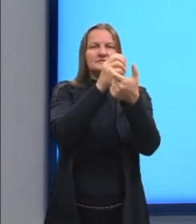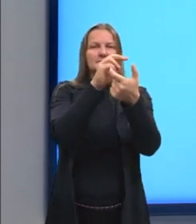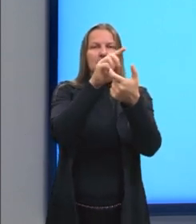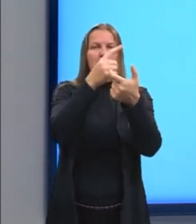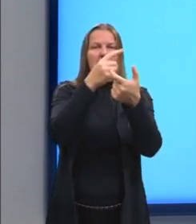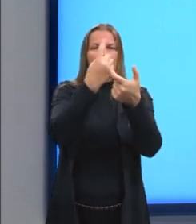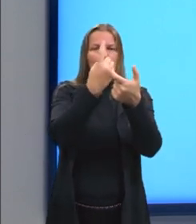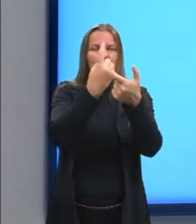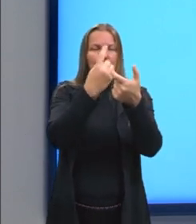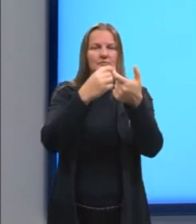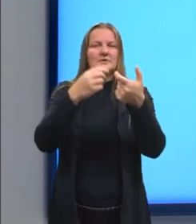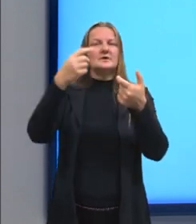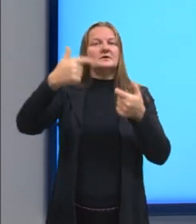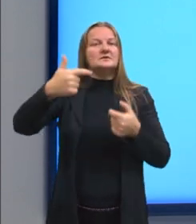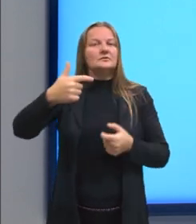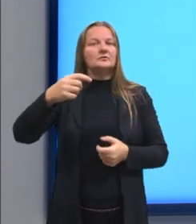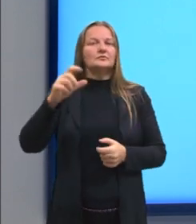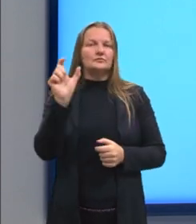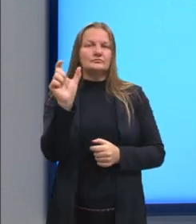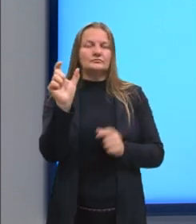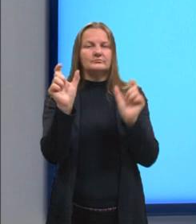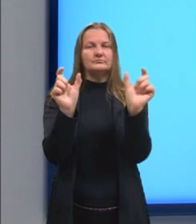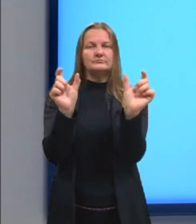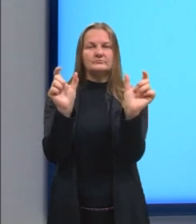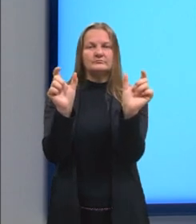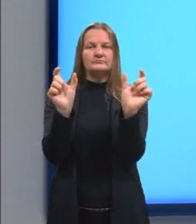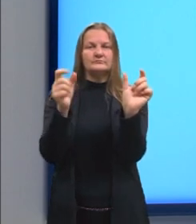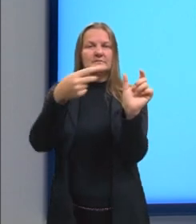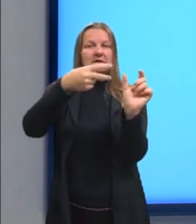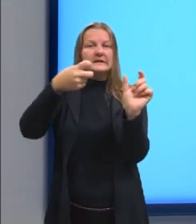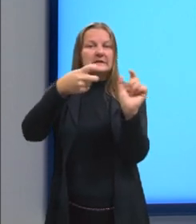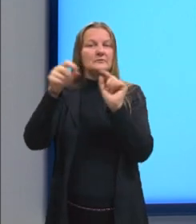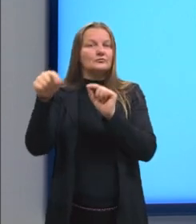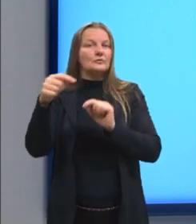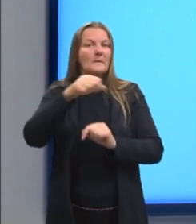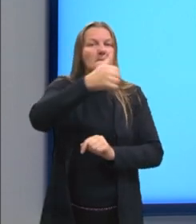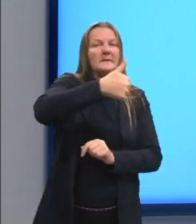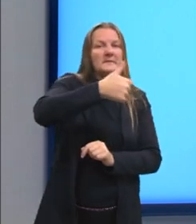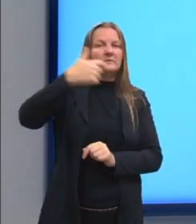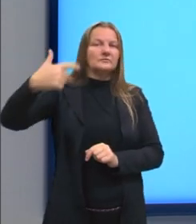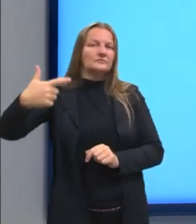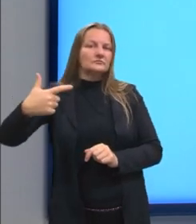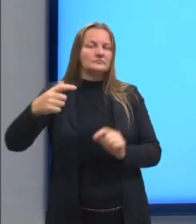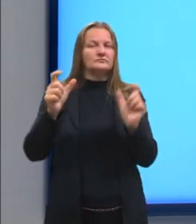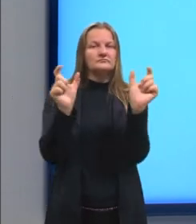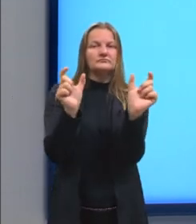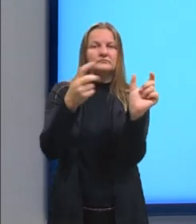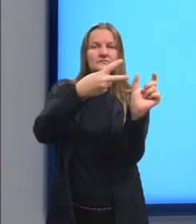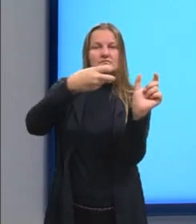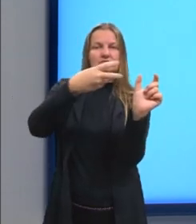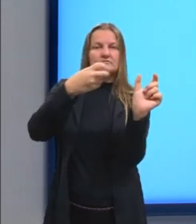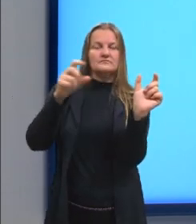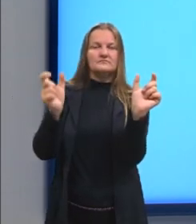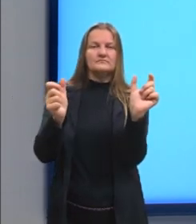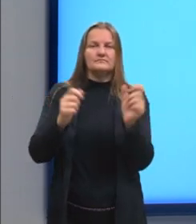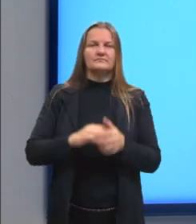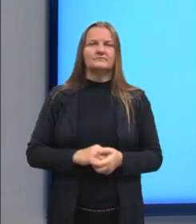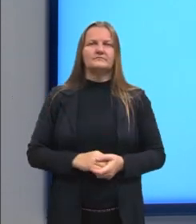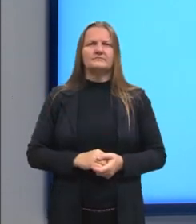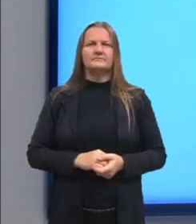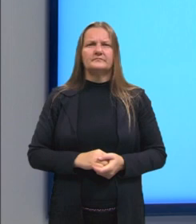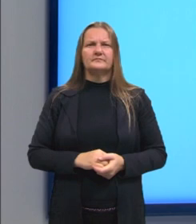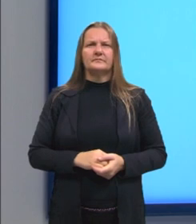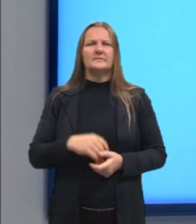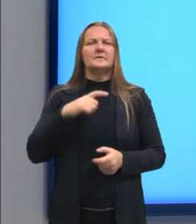Segundo membro é 4 menos 2x. Em cada membro da igualdade, nós temos